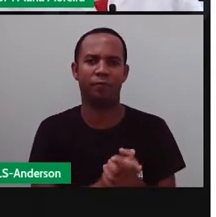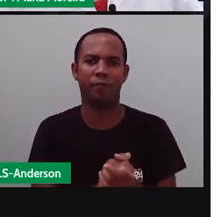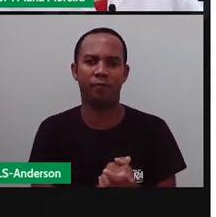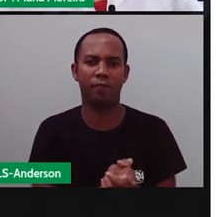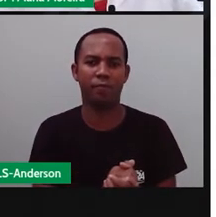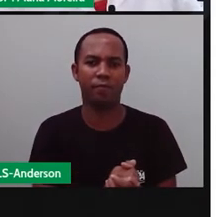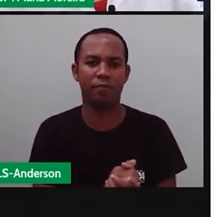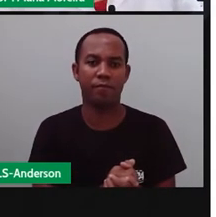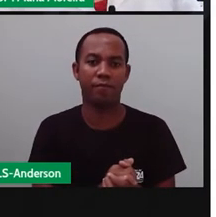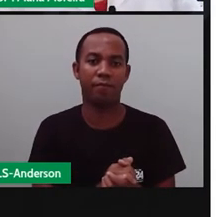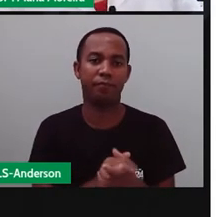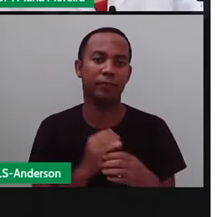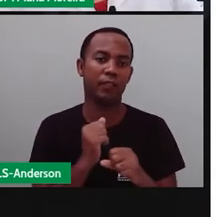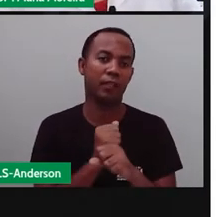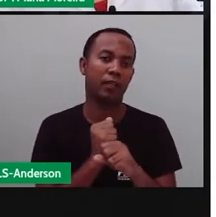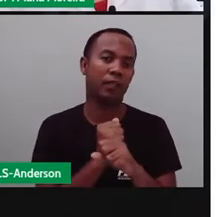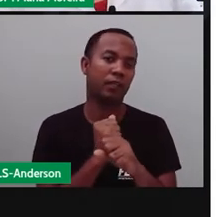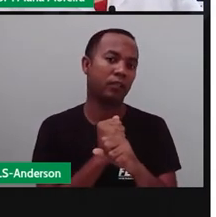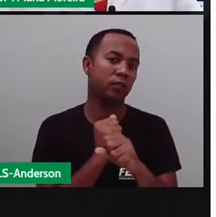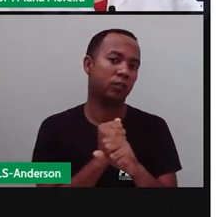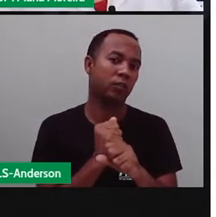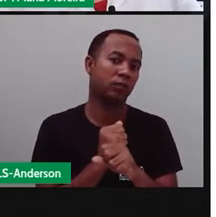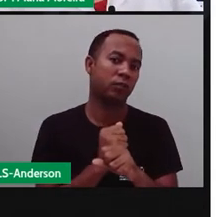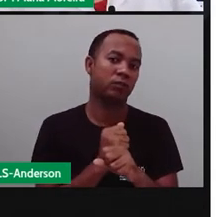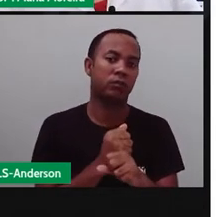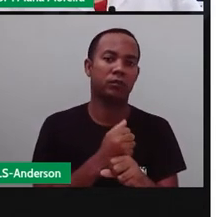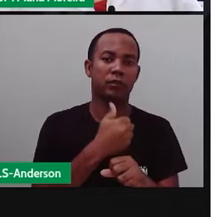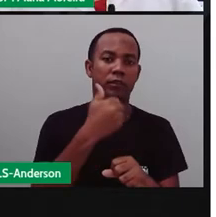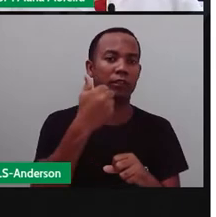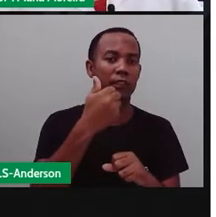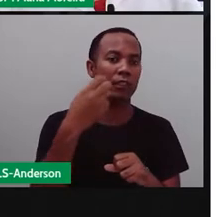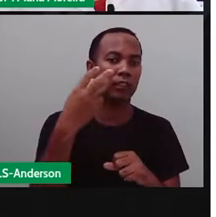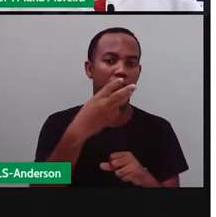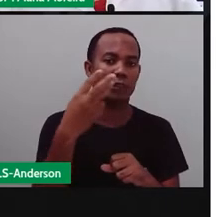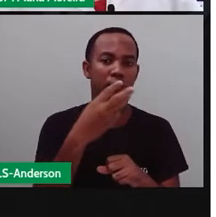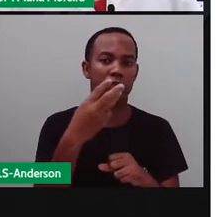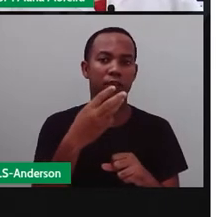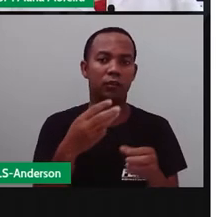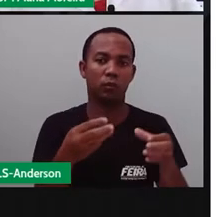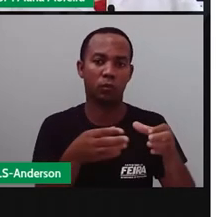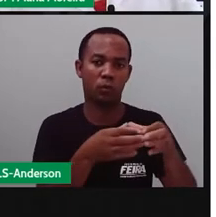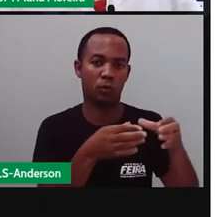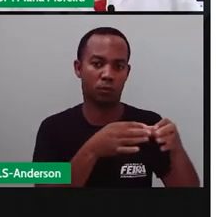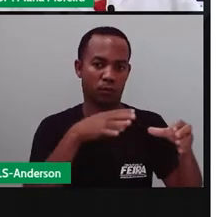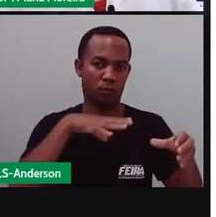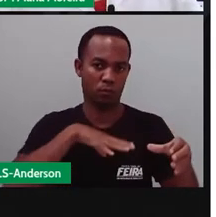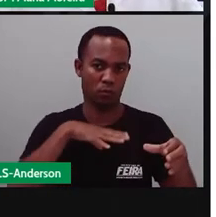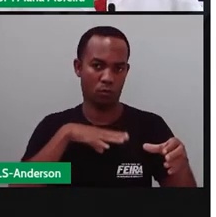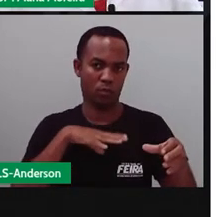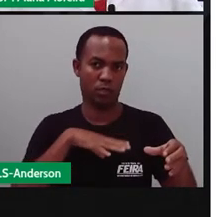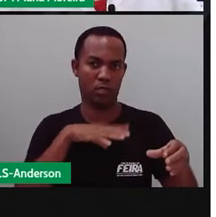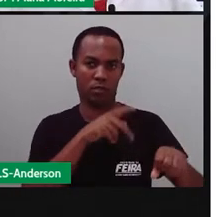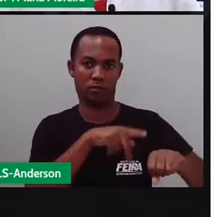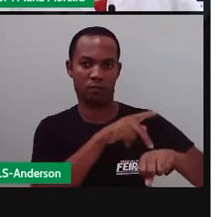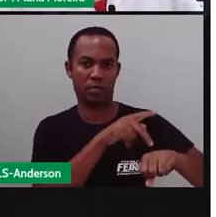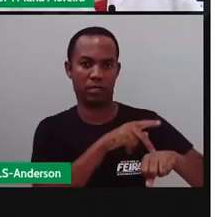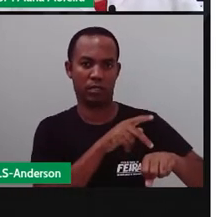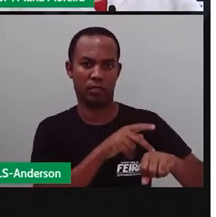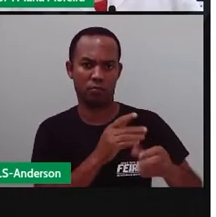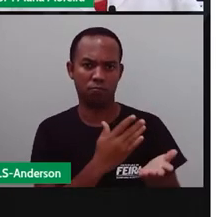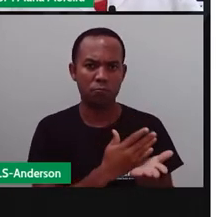Bom, por volta, né, do século XIII, né, os portugueses iniciaram, né, as